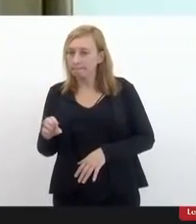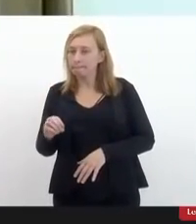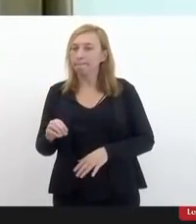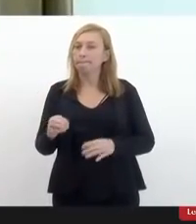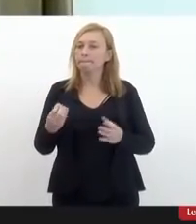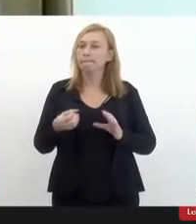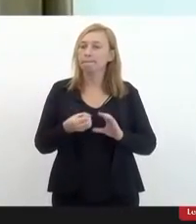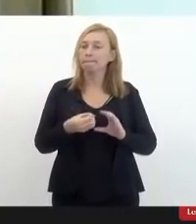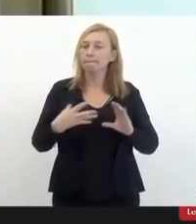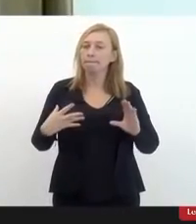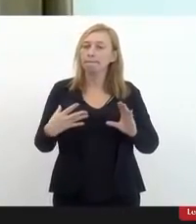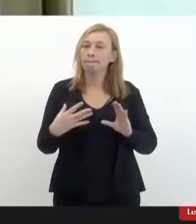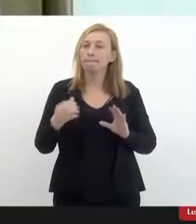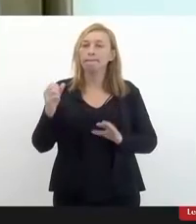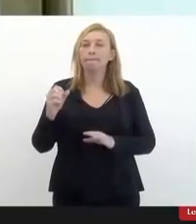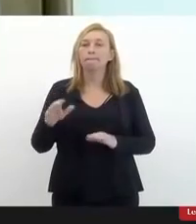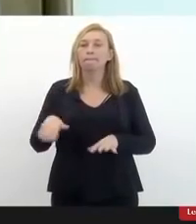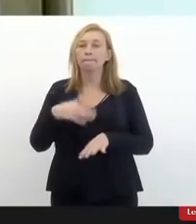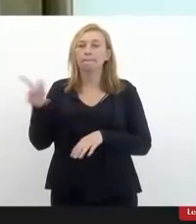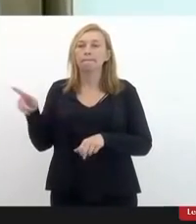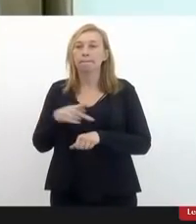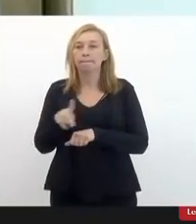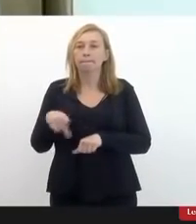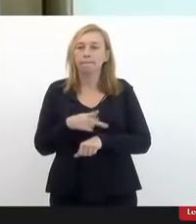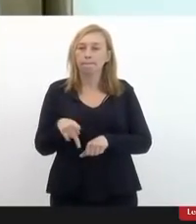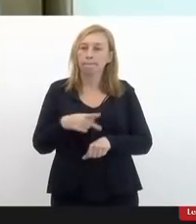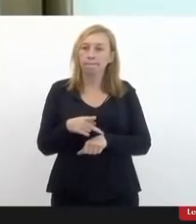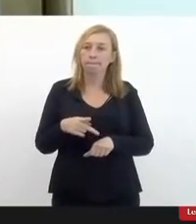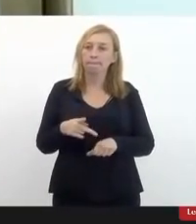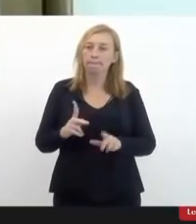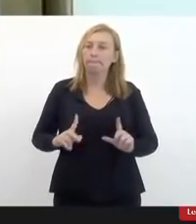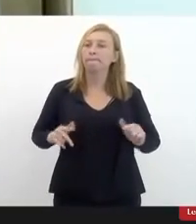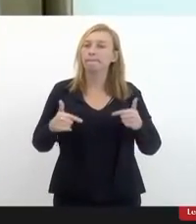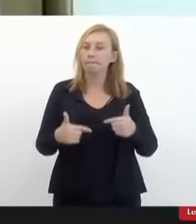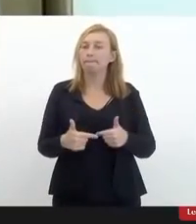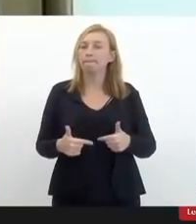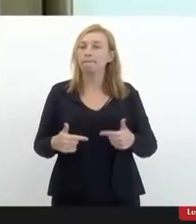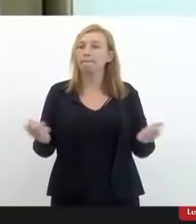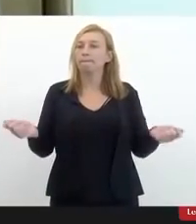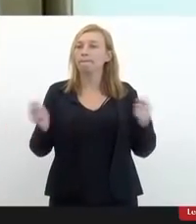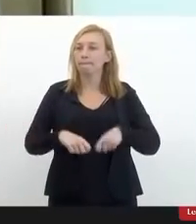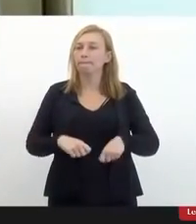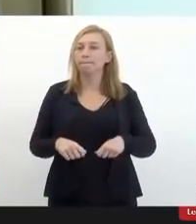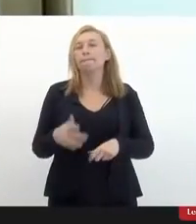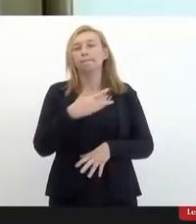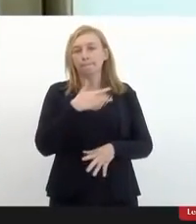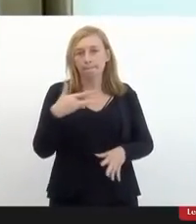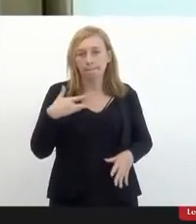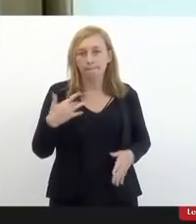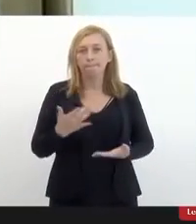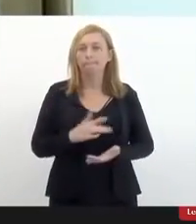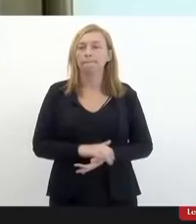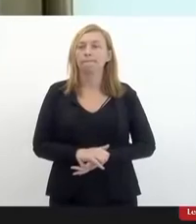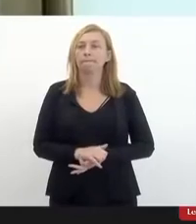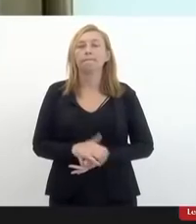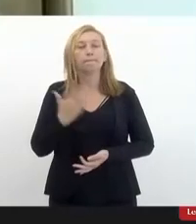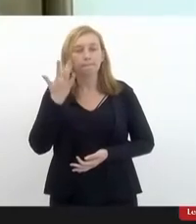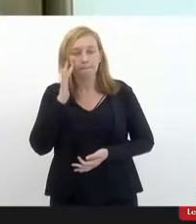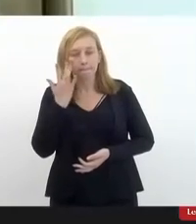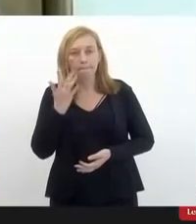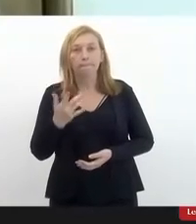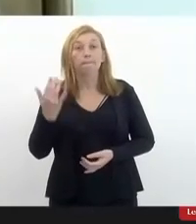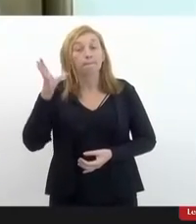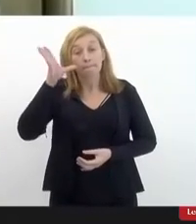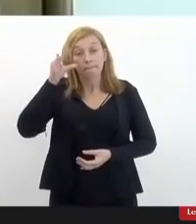classificação internacional de funcionalidade e capacidade de saúde. Eu acho isso